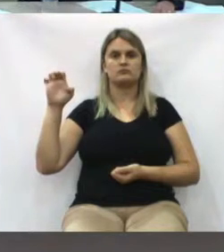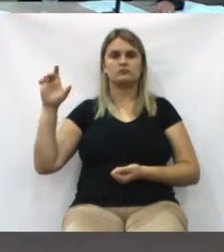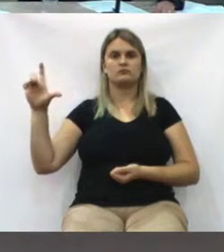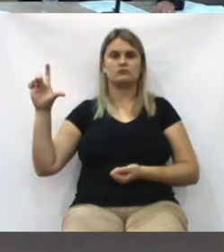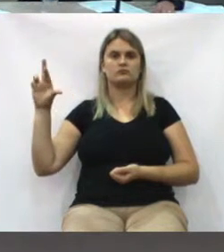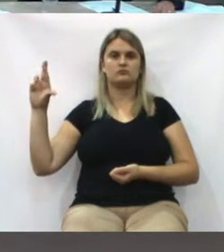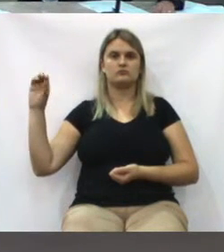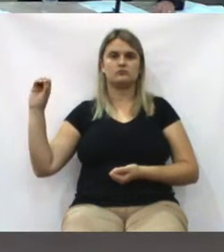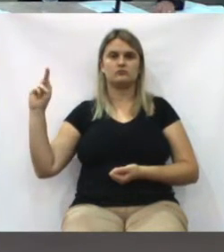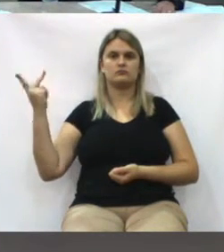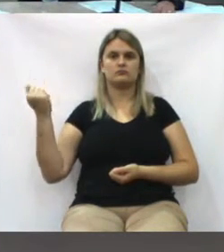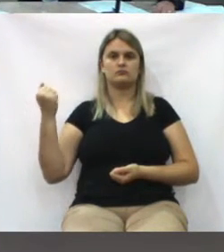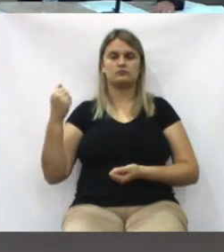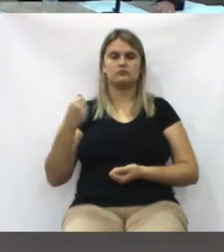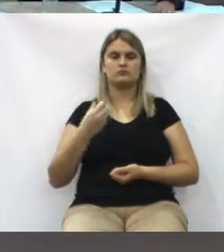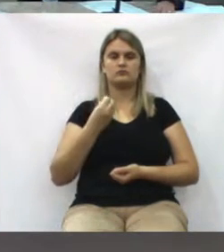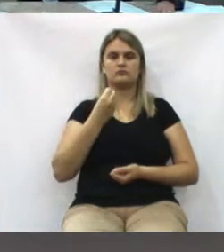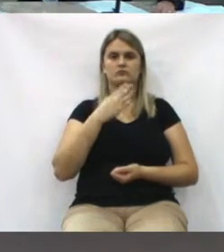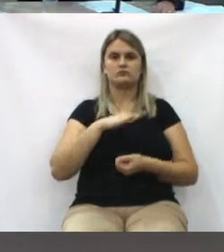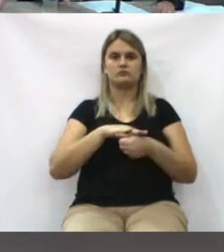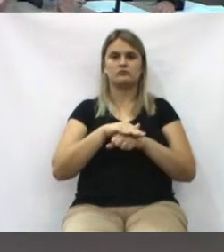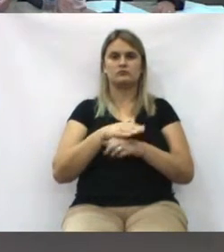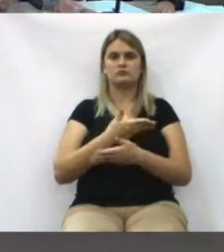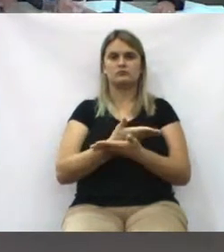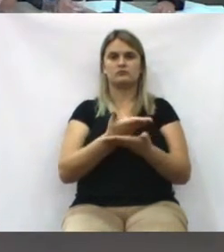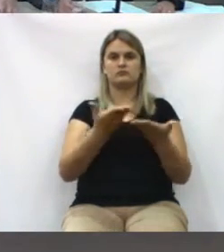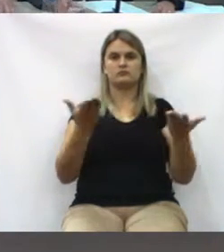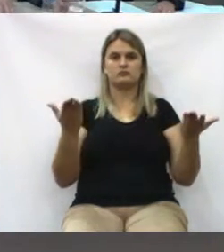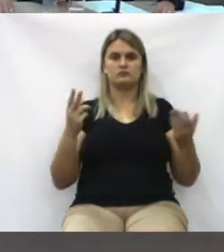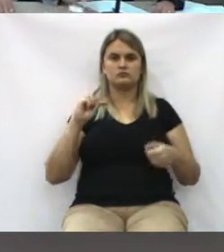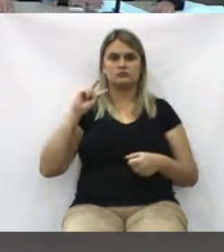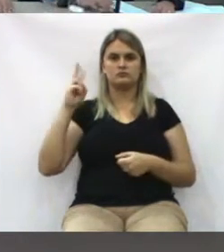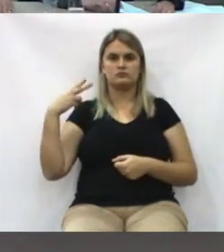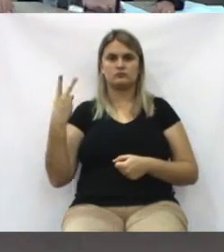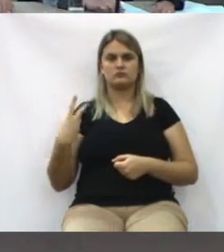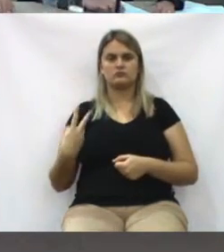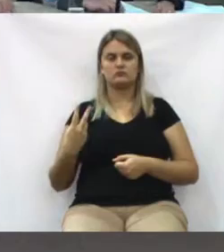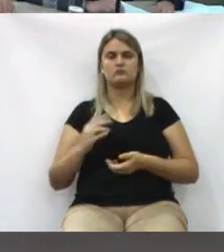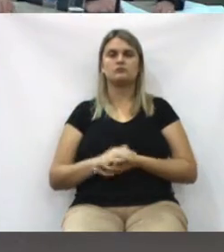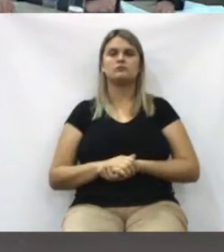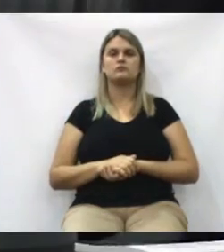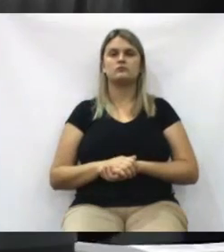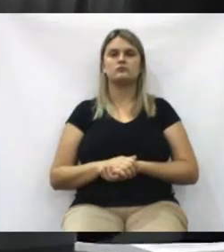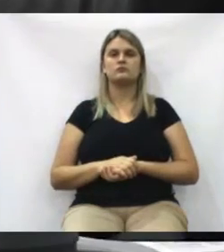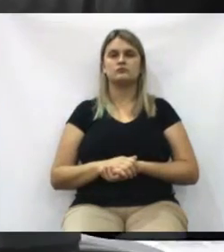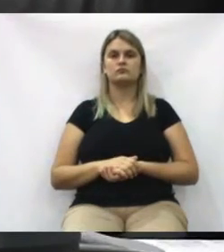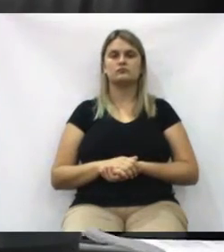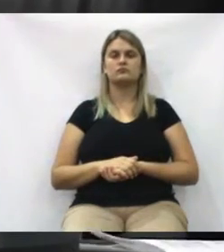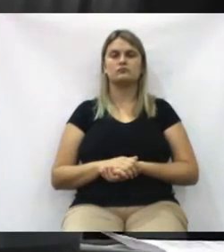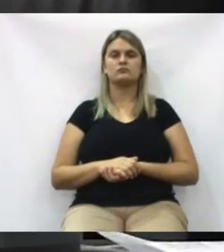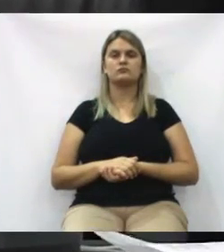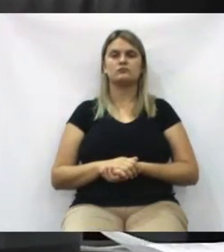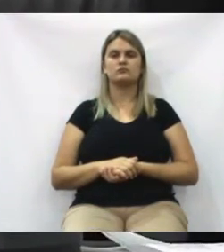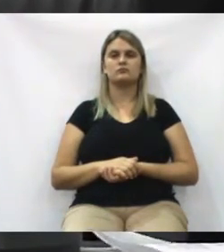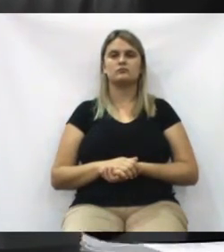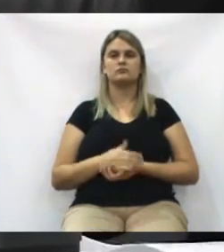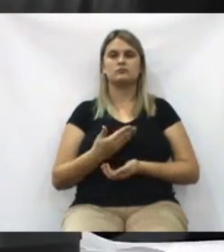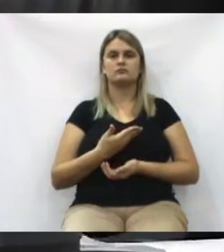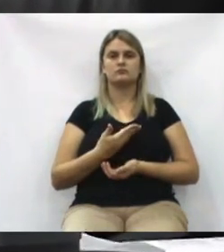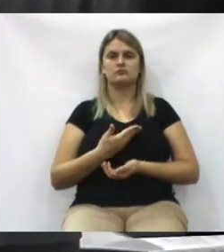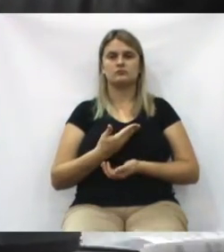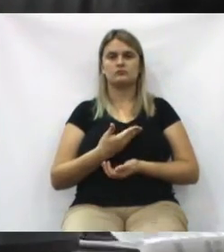Senhoras e senhores aqui presentes, senhores vereadores, membros da mesa de diretora, amigos que nos